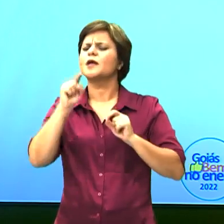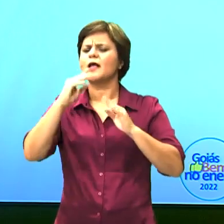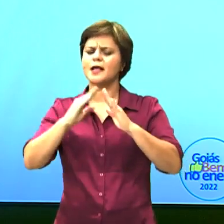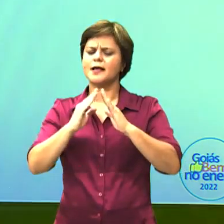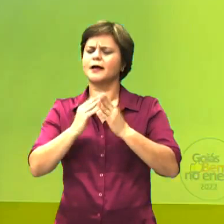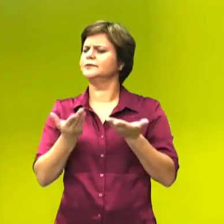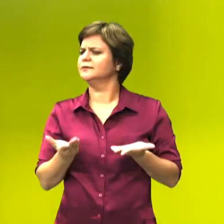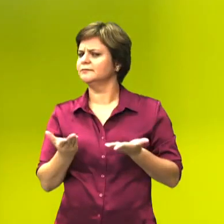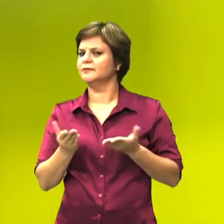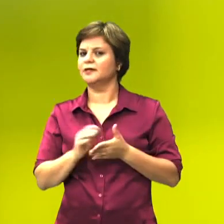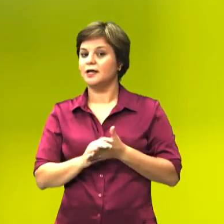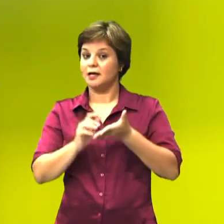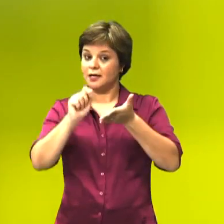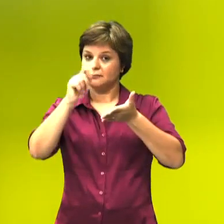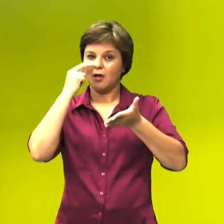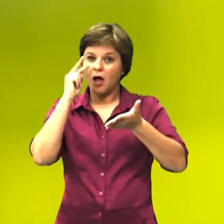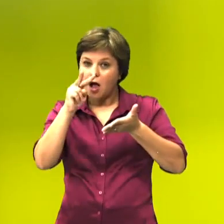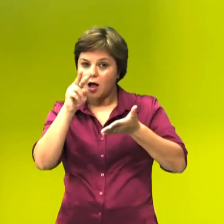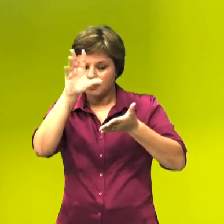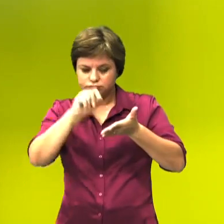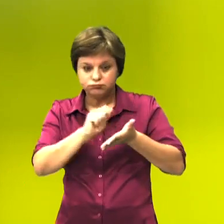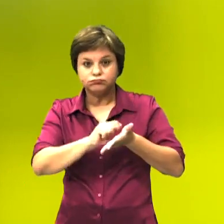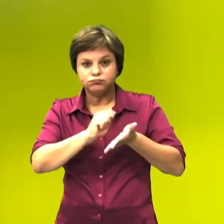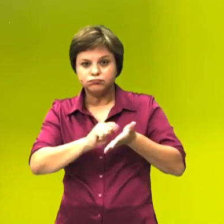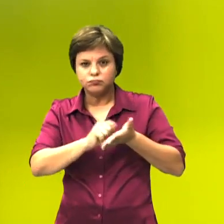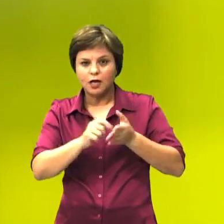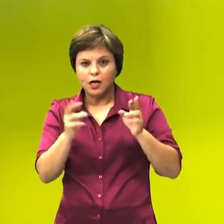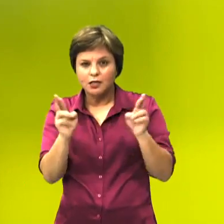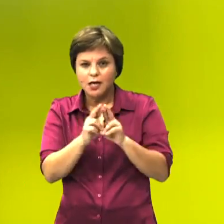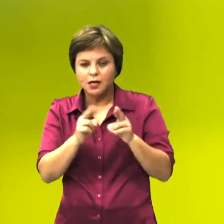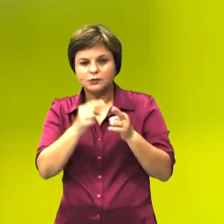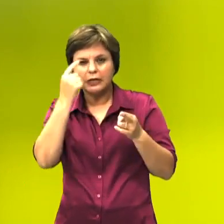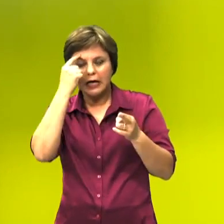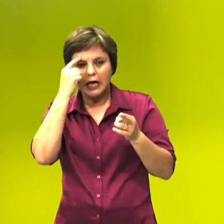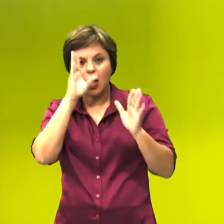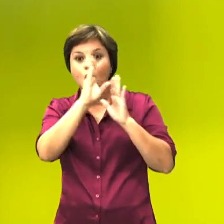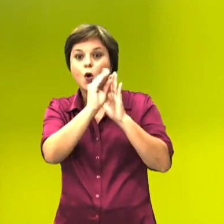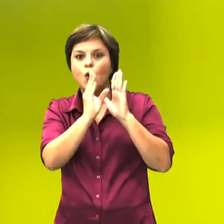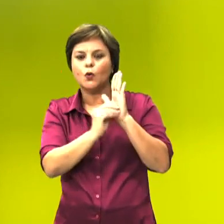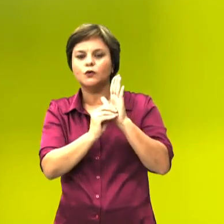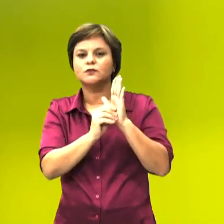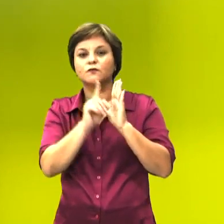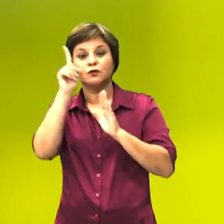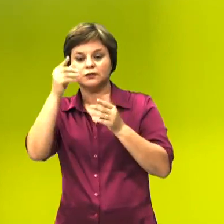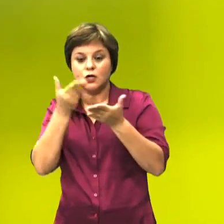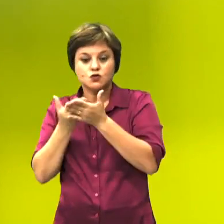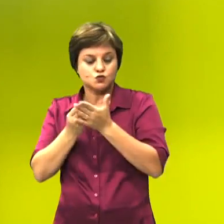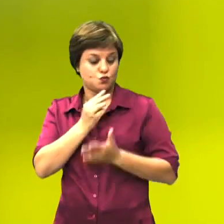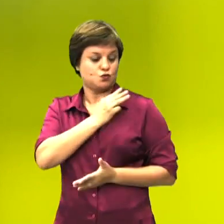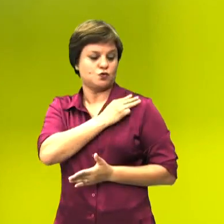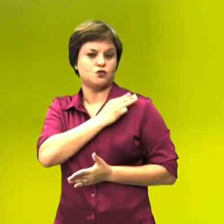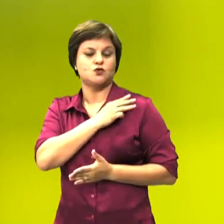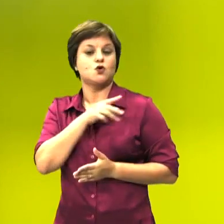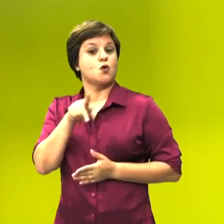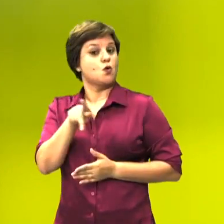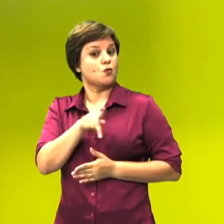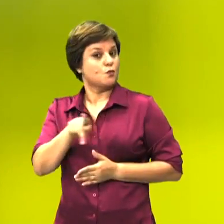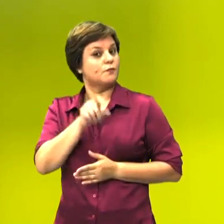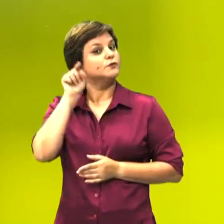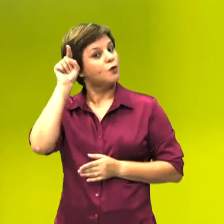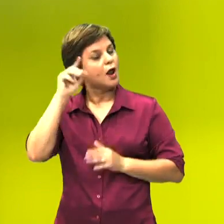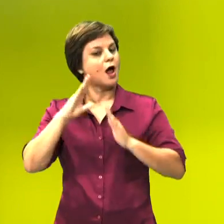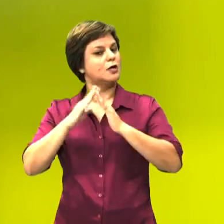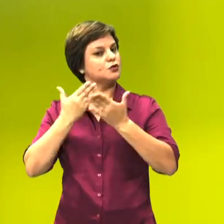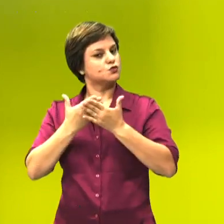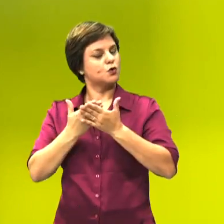do seu lar? Anotar esses tópicos e correlacionar com o conteúdo que você vê aí no ensino médio com o seu professor ou com